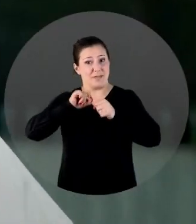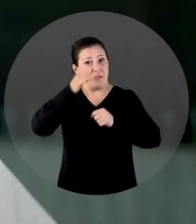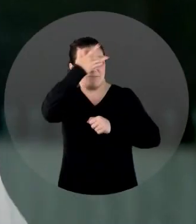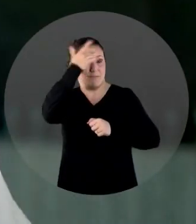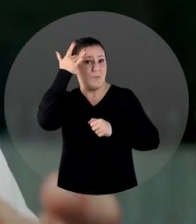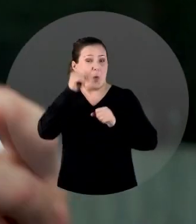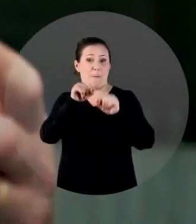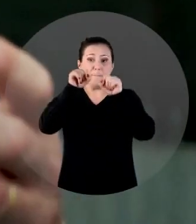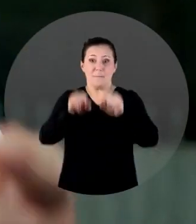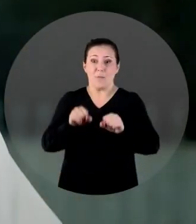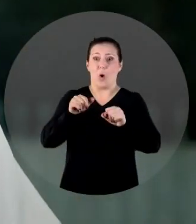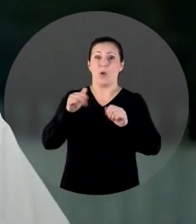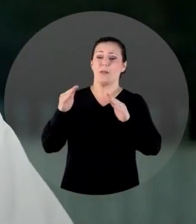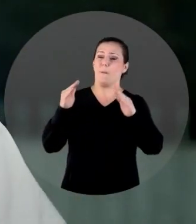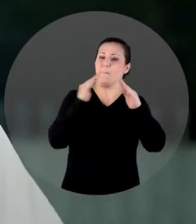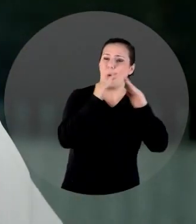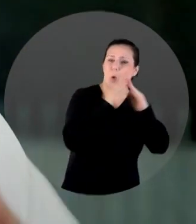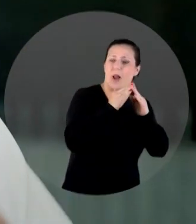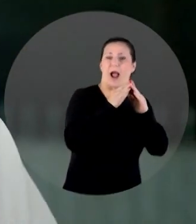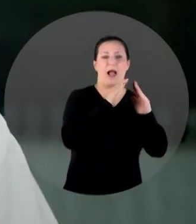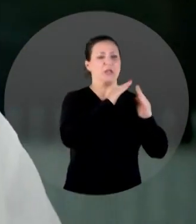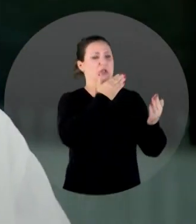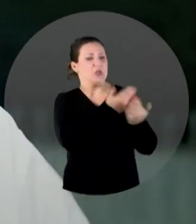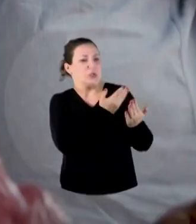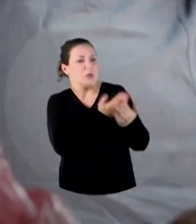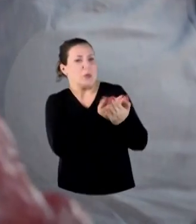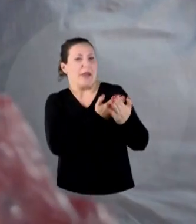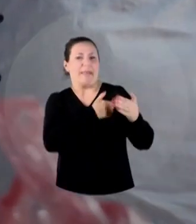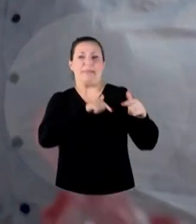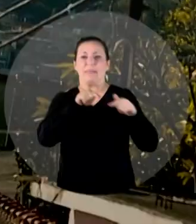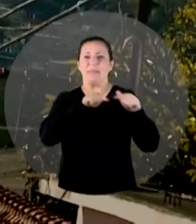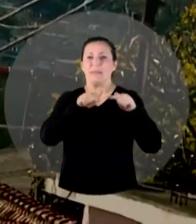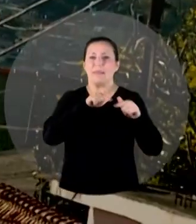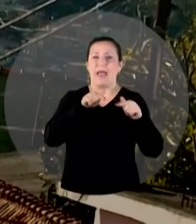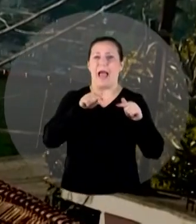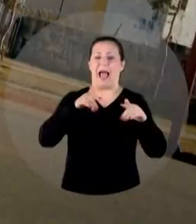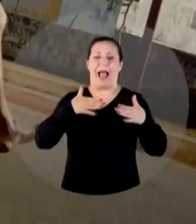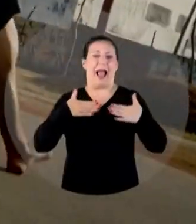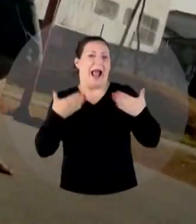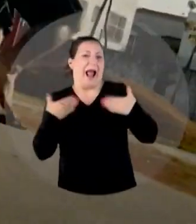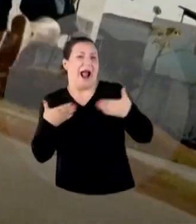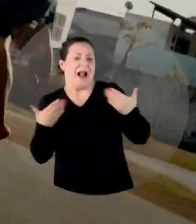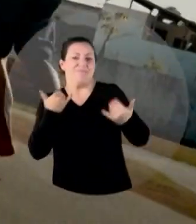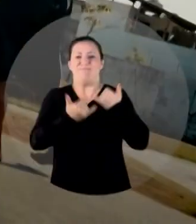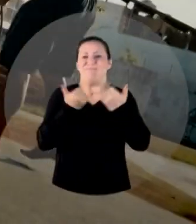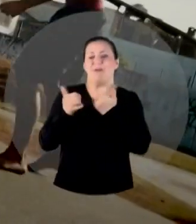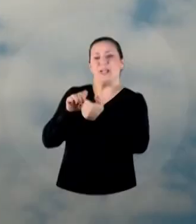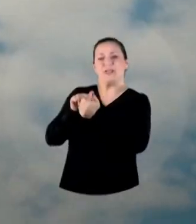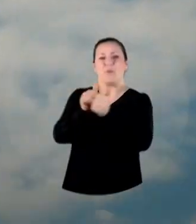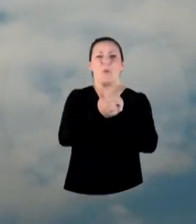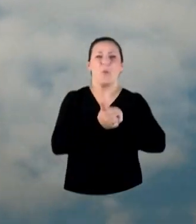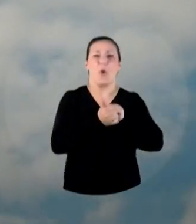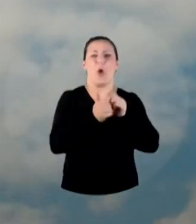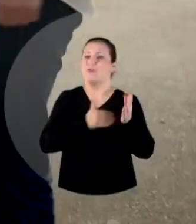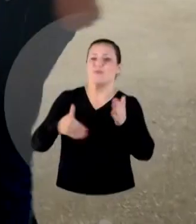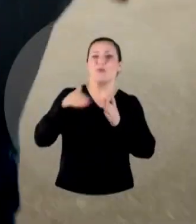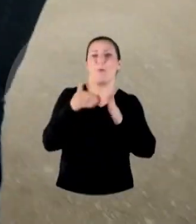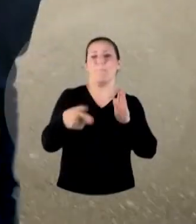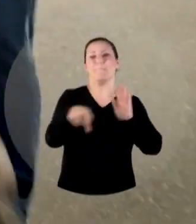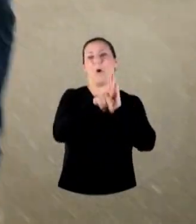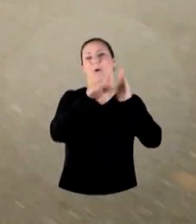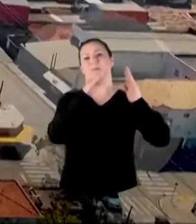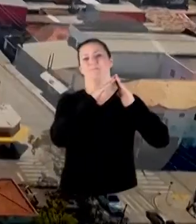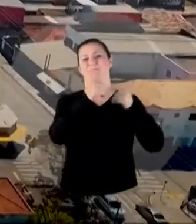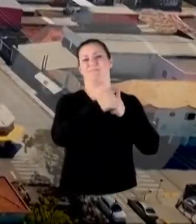com que as pessoas possam morar, estudar, trabalhar, se divertir, ter esporte, ter azer no próprio